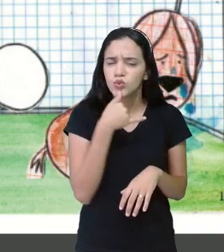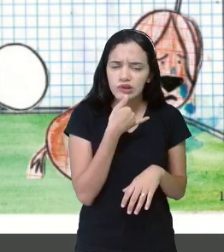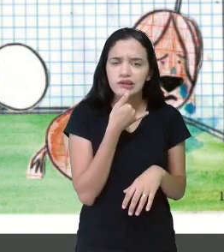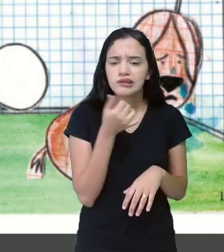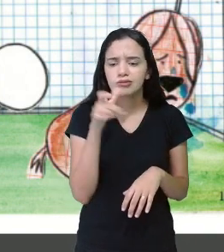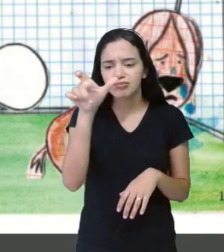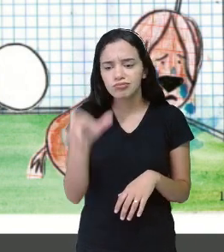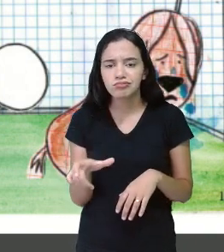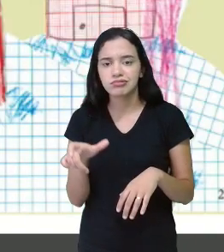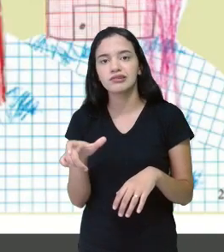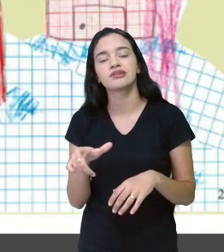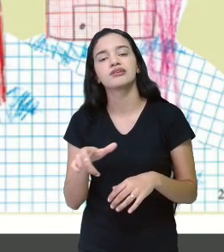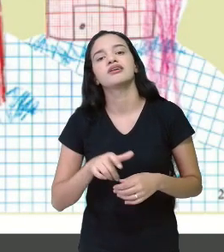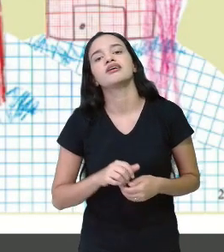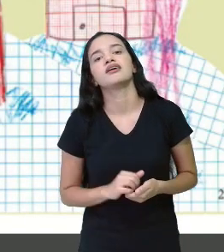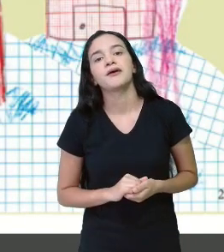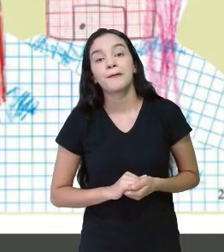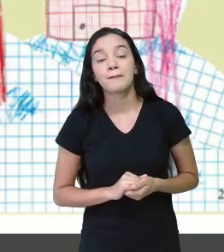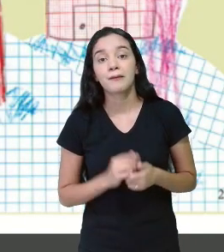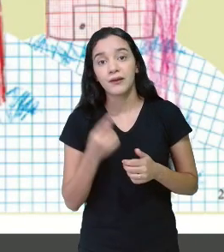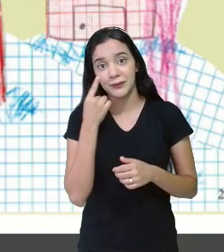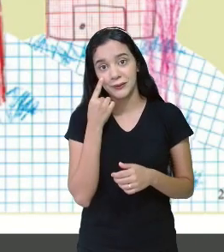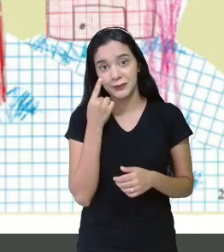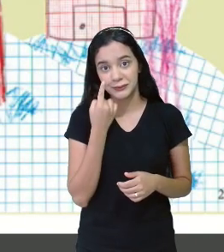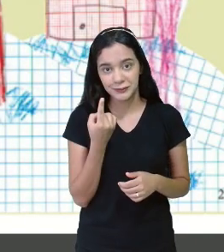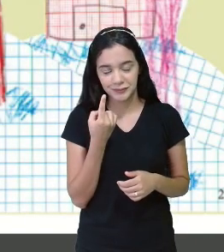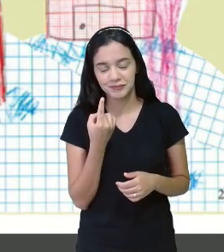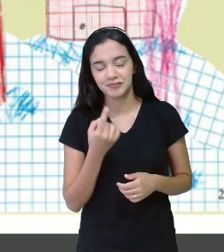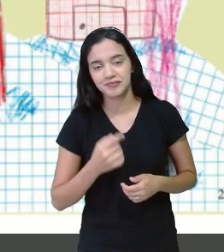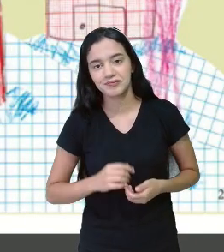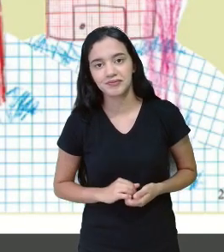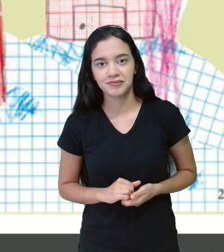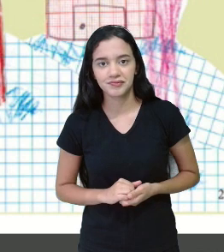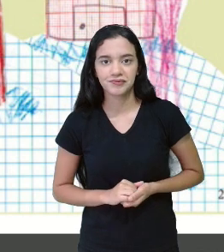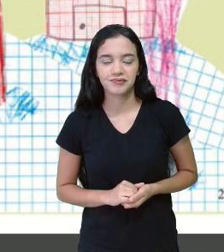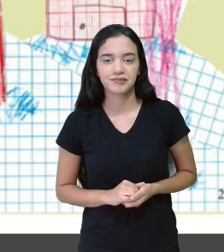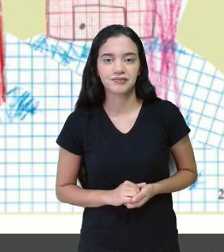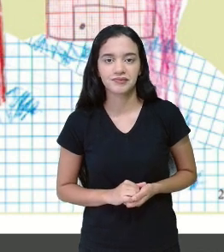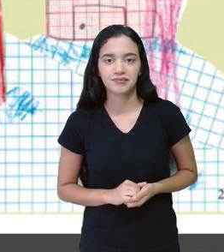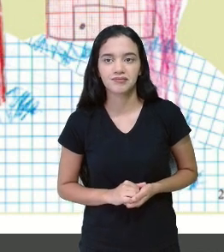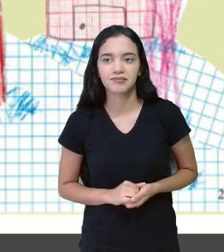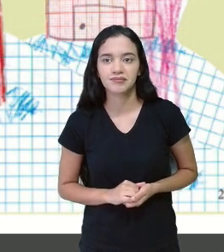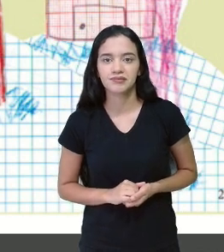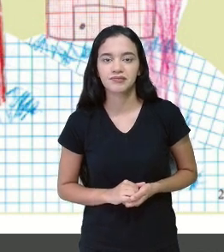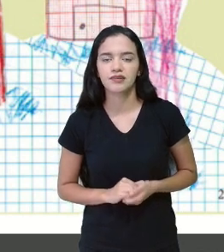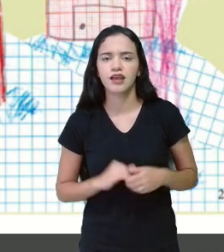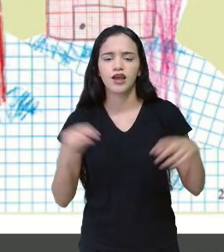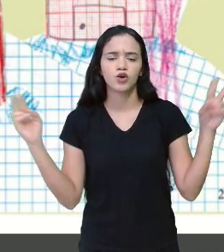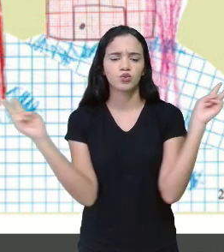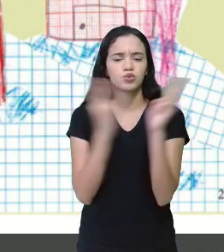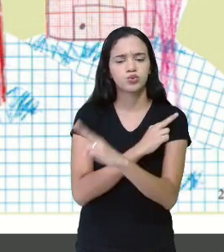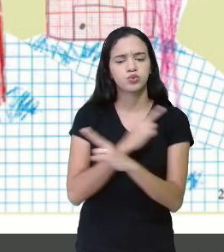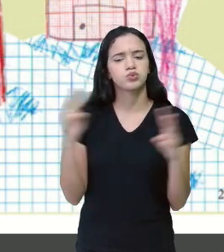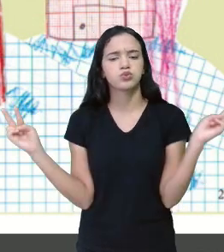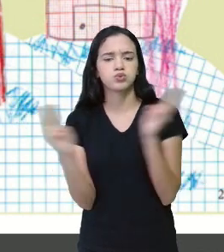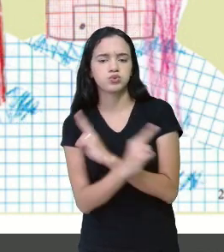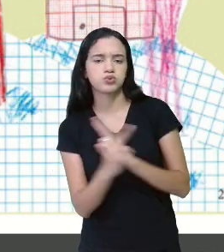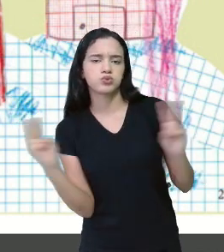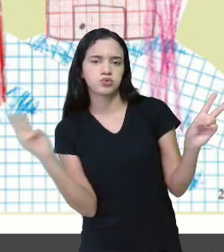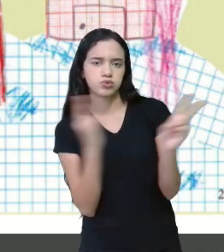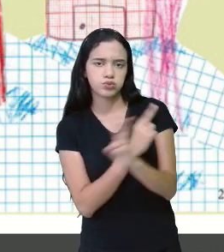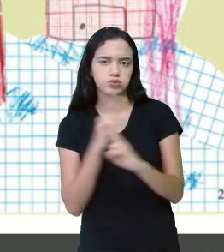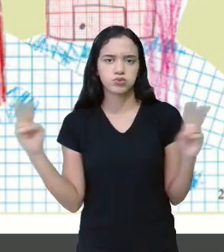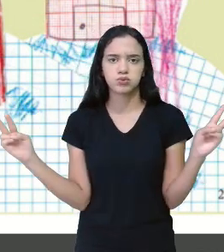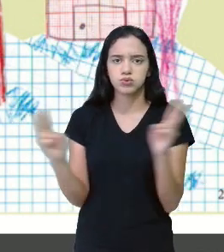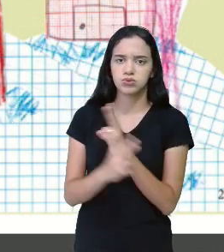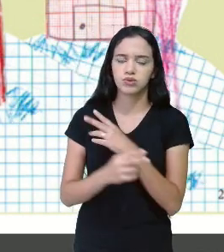goleiro. E olha só. Brrr, brrr. Que ventania danada. Melhor